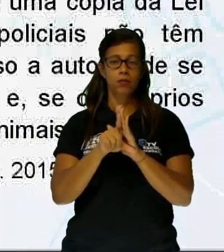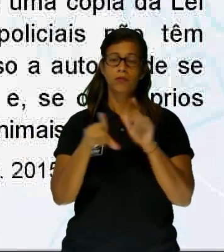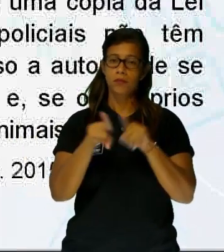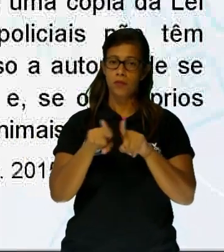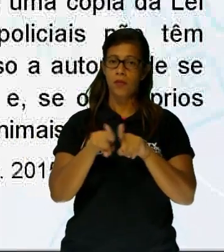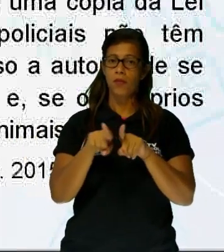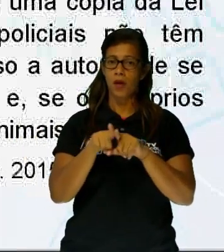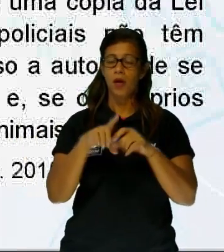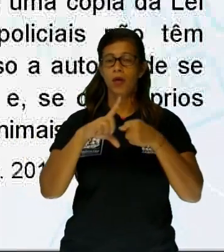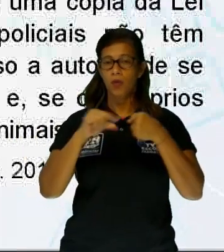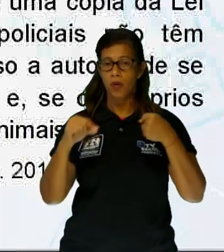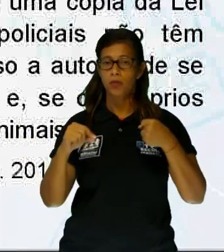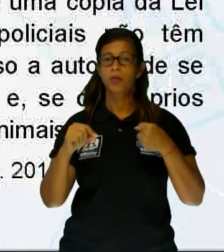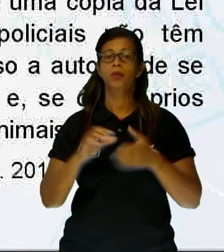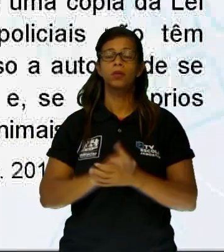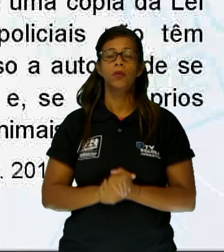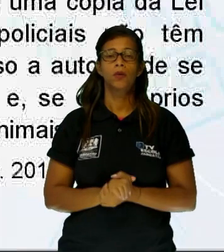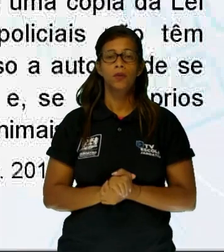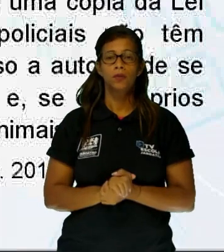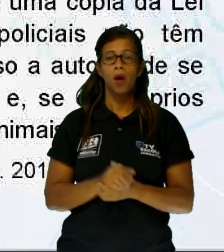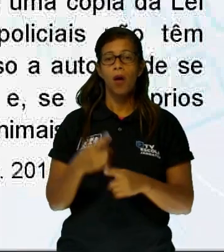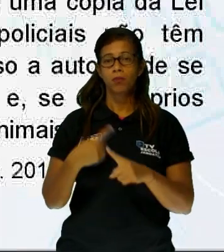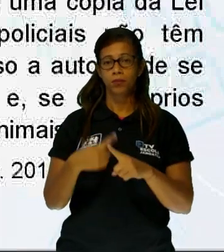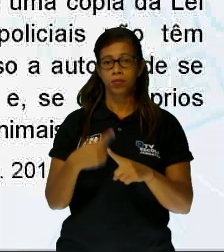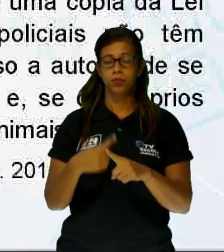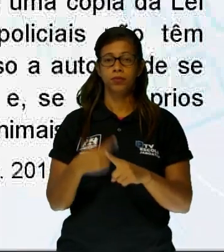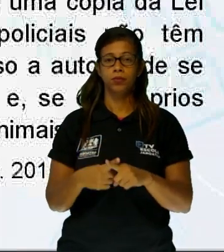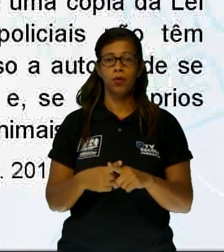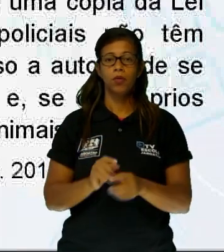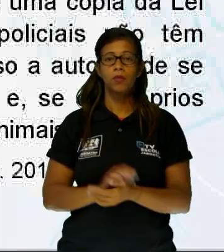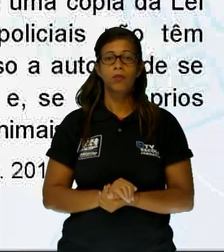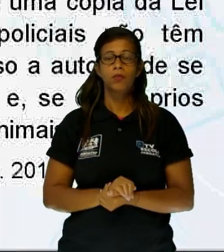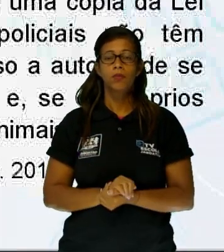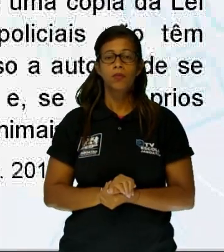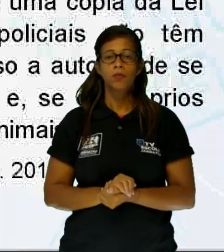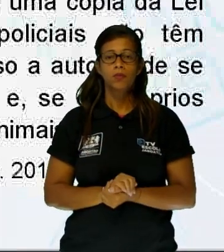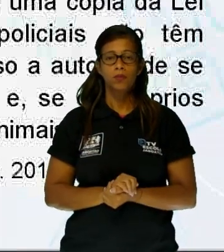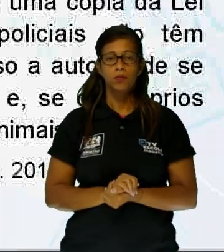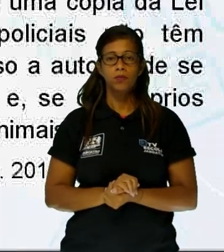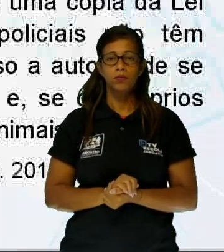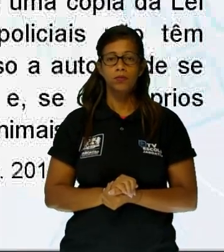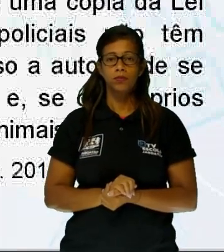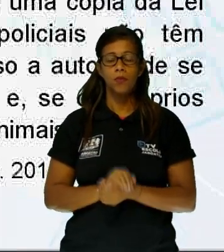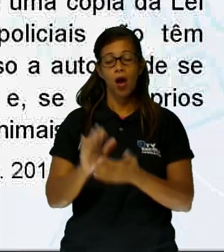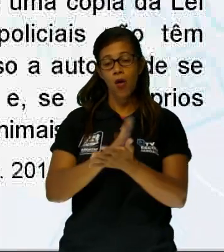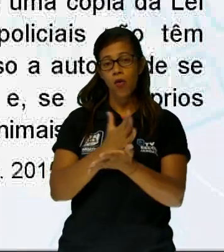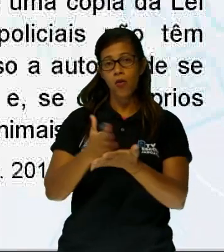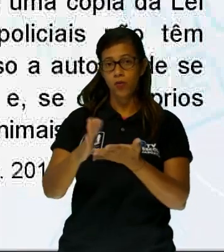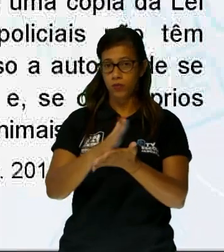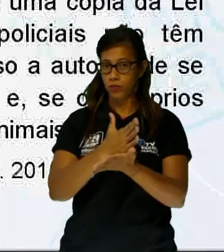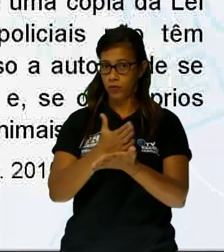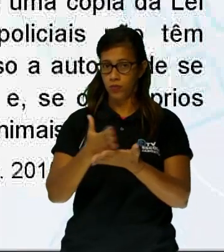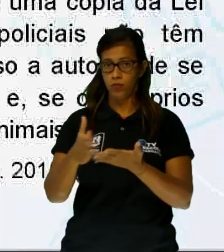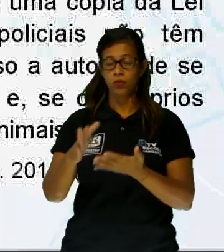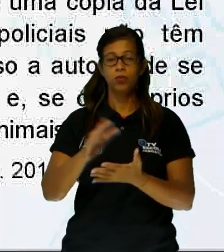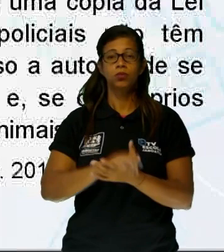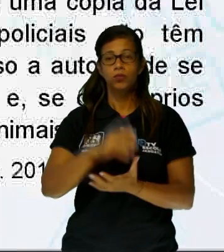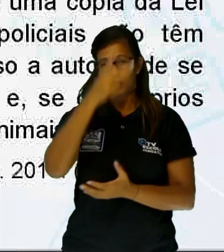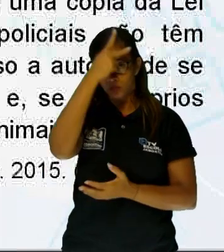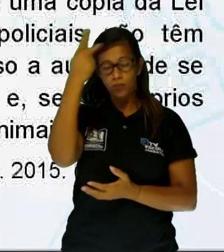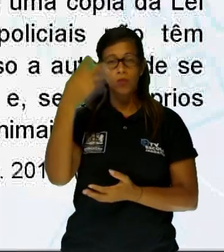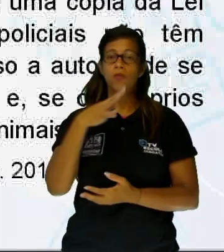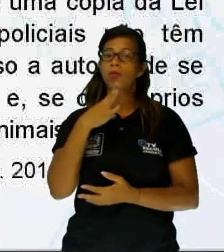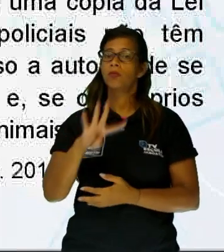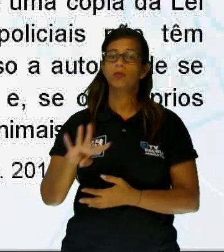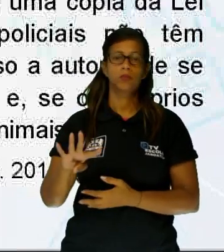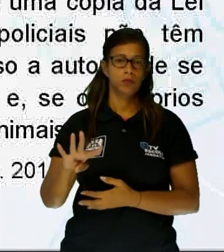porque, em geral, as autoridades policiais não têm conhecimento dessa legislação. Leve também o artigo 319